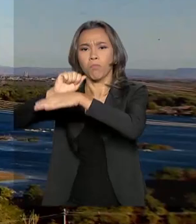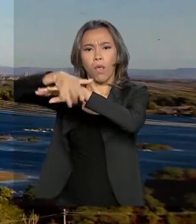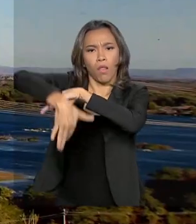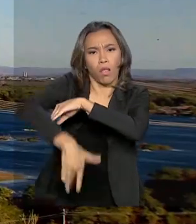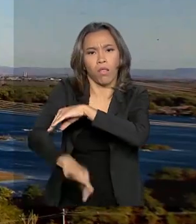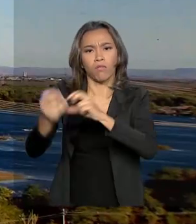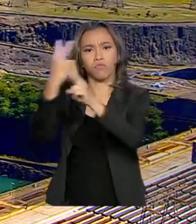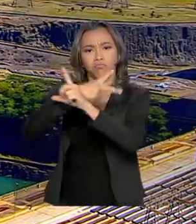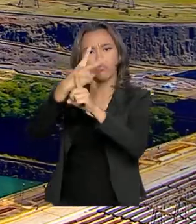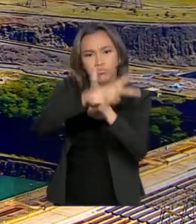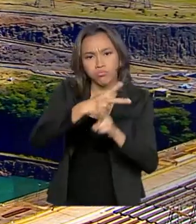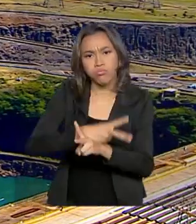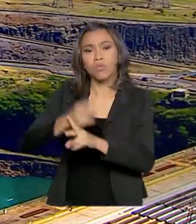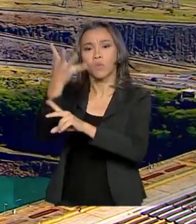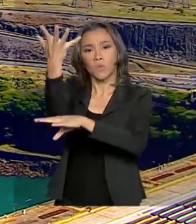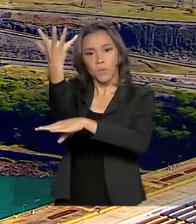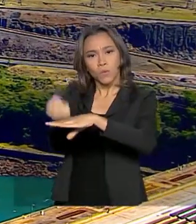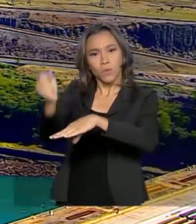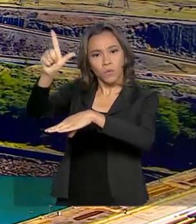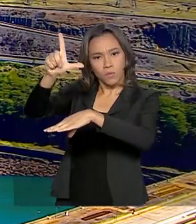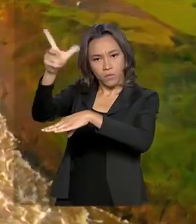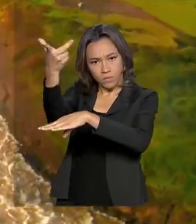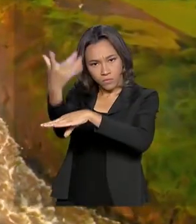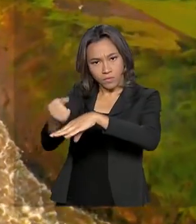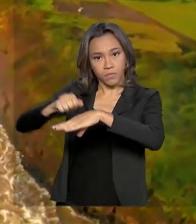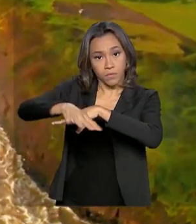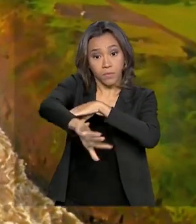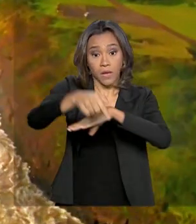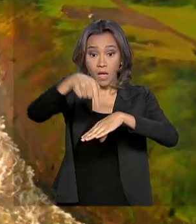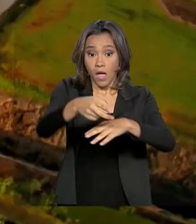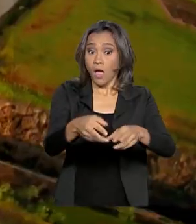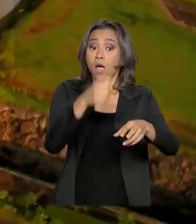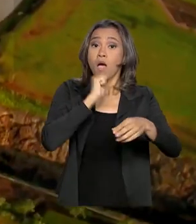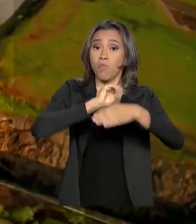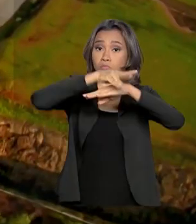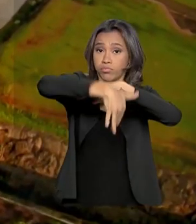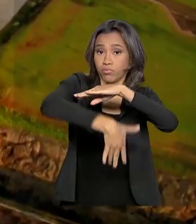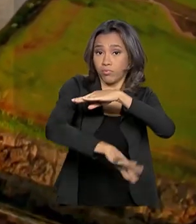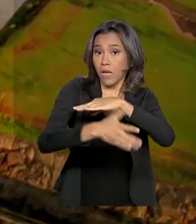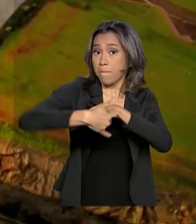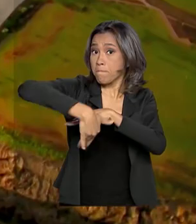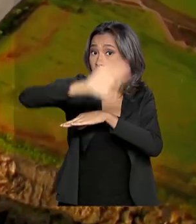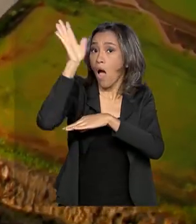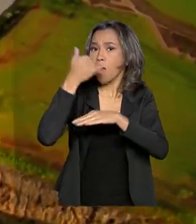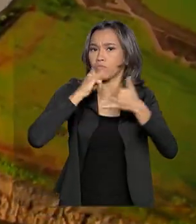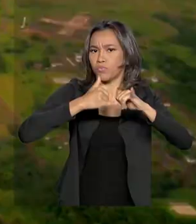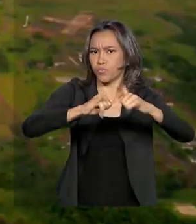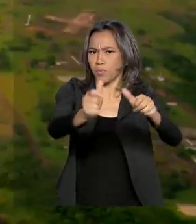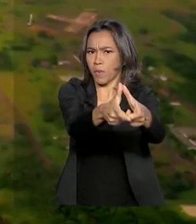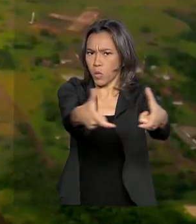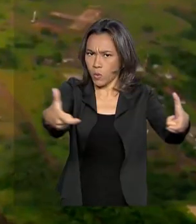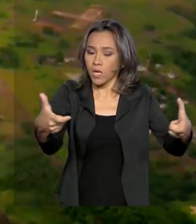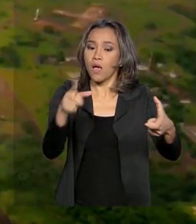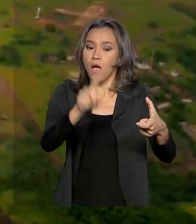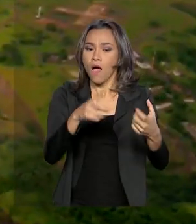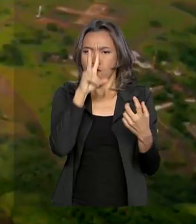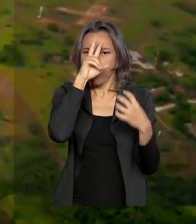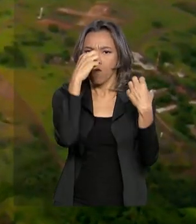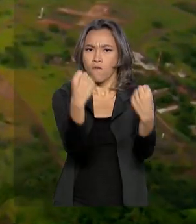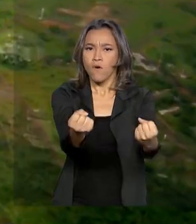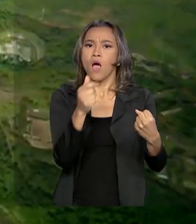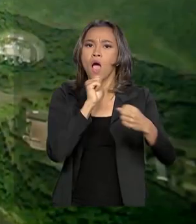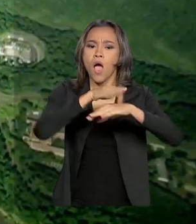As hidrelétricas são responsáveis pela maior parte da energia gerada no país. A força da água é responsável pela produção de